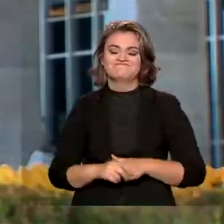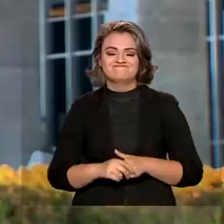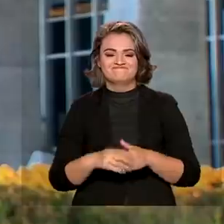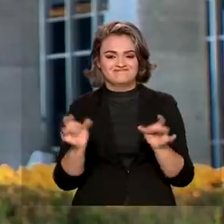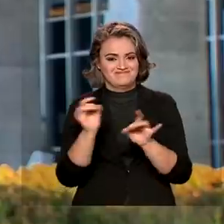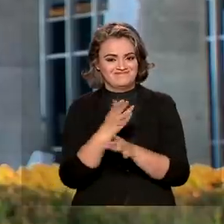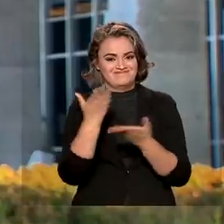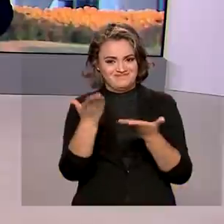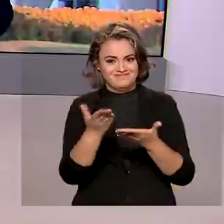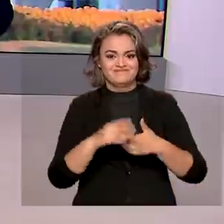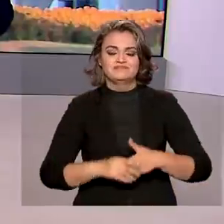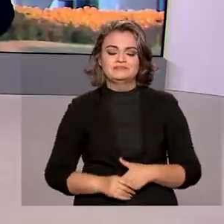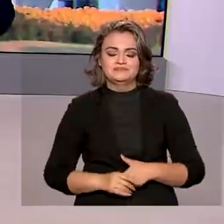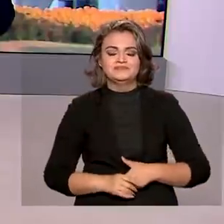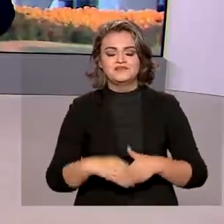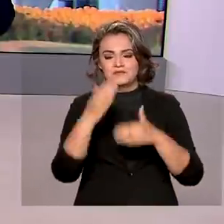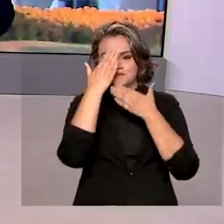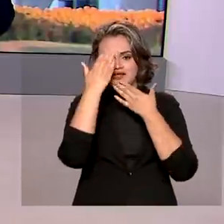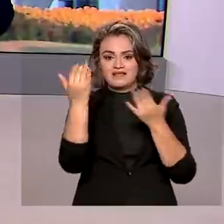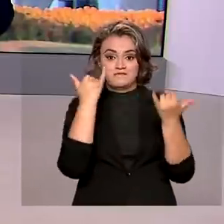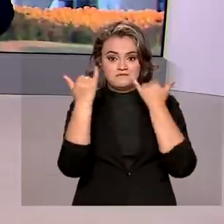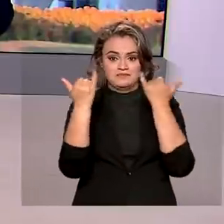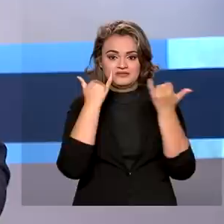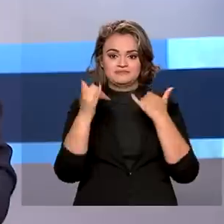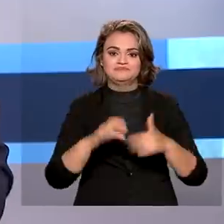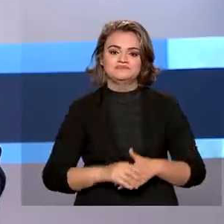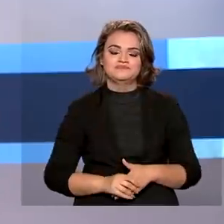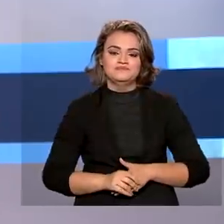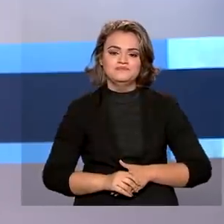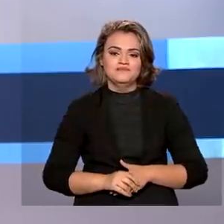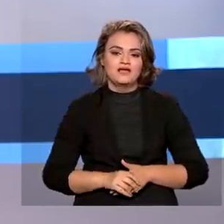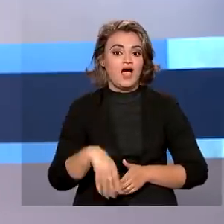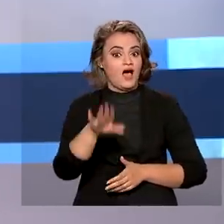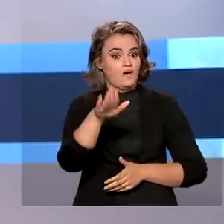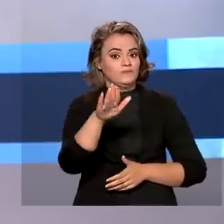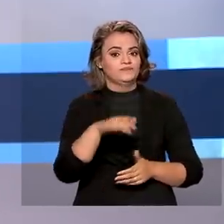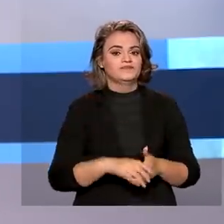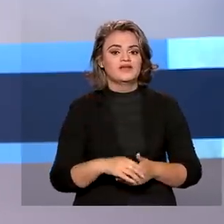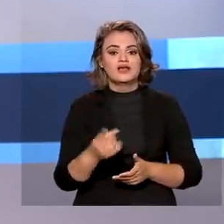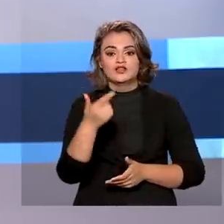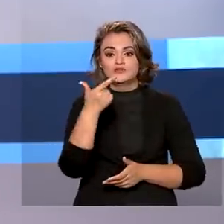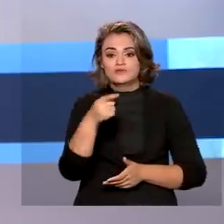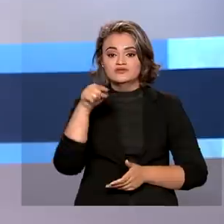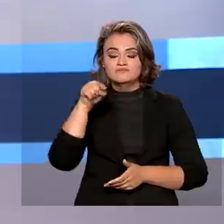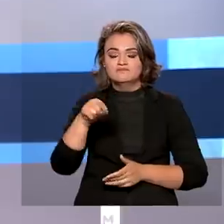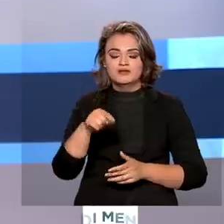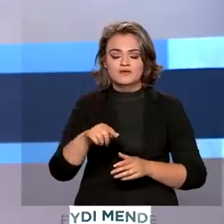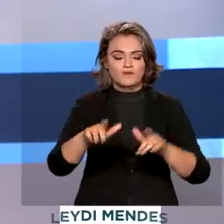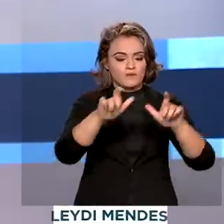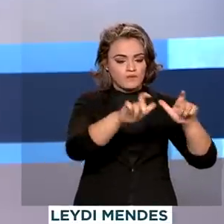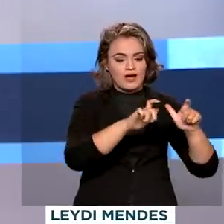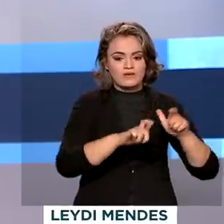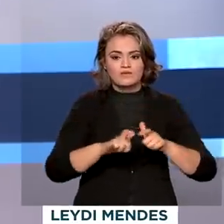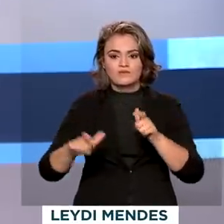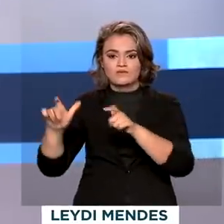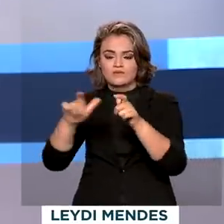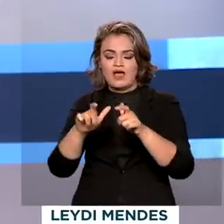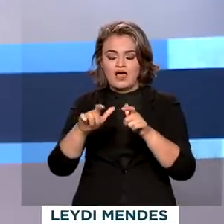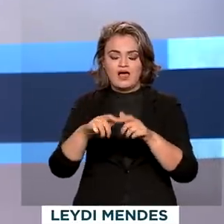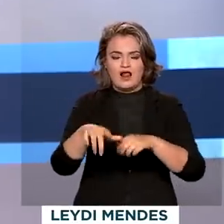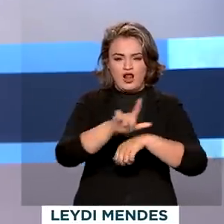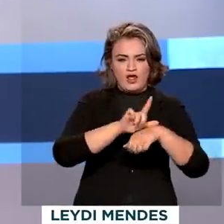você aí no estúdio, Renata. Obrigada, Ana Luíza, pelas suas informações. E olha, mais de 2 mil estabelecimentos em todo o país foram